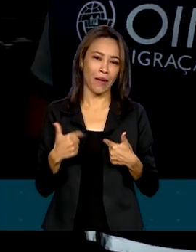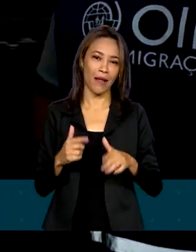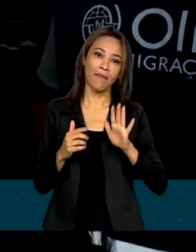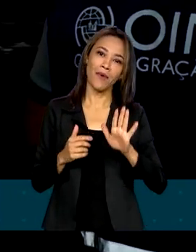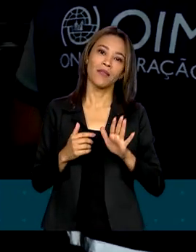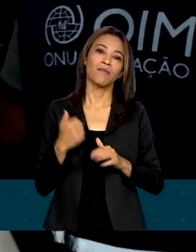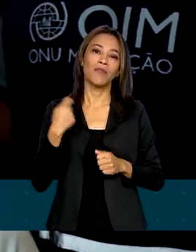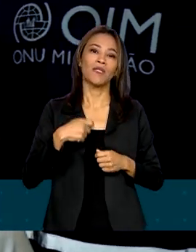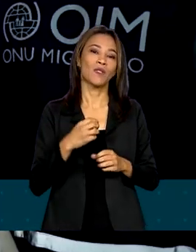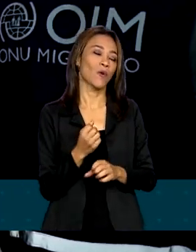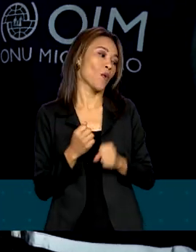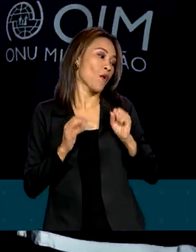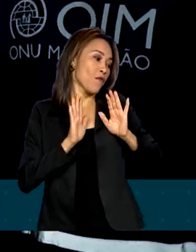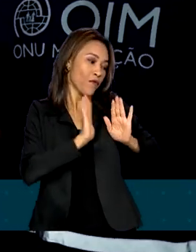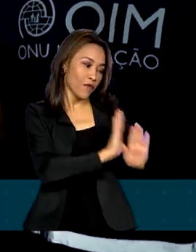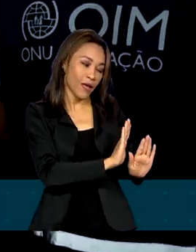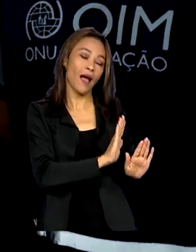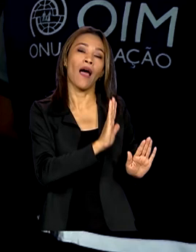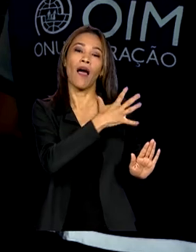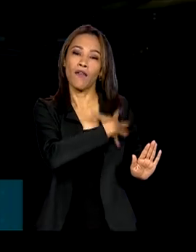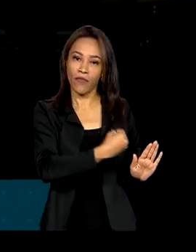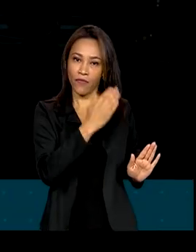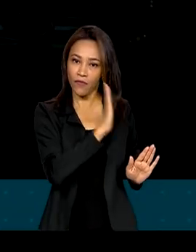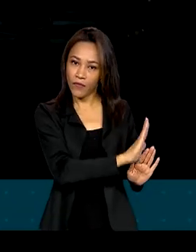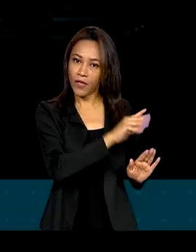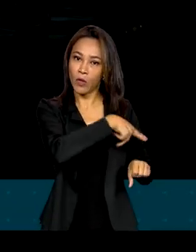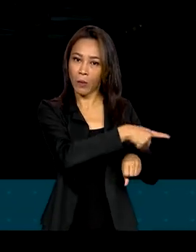teve que deixar a filha de seis anos na Venezuela.